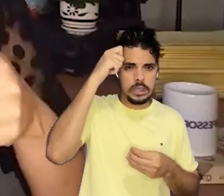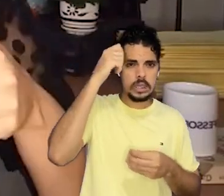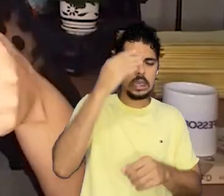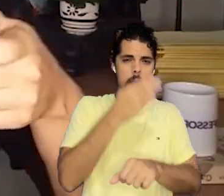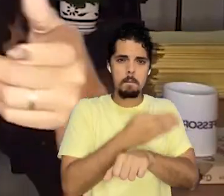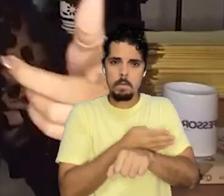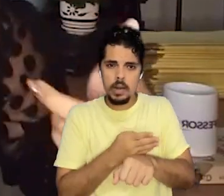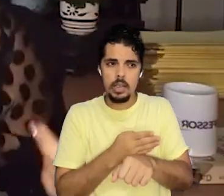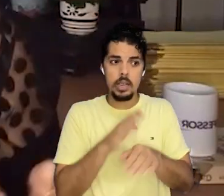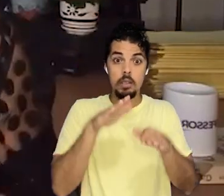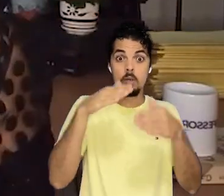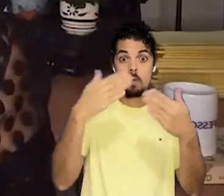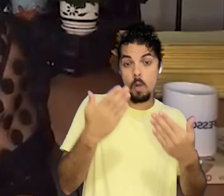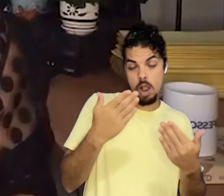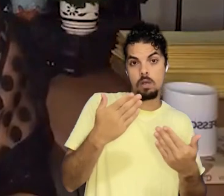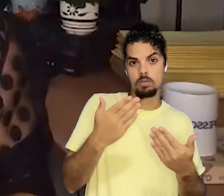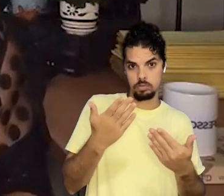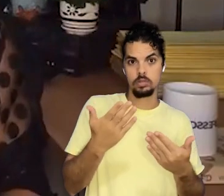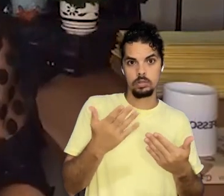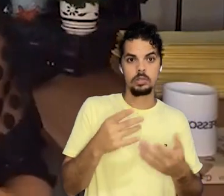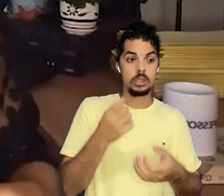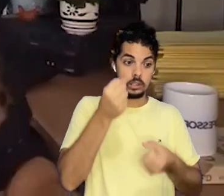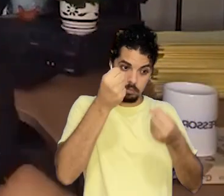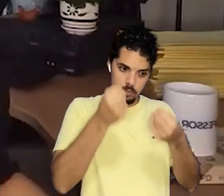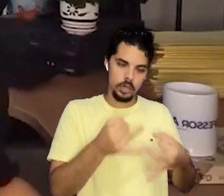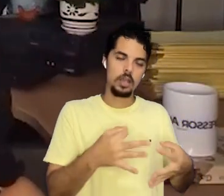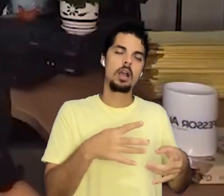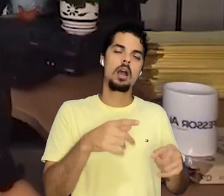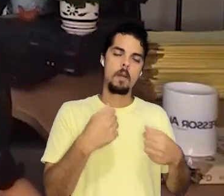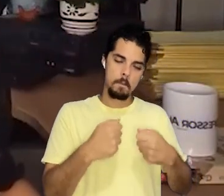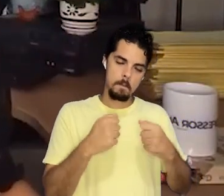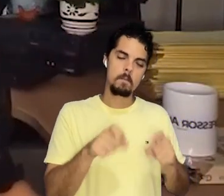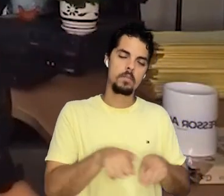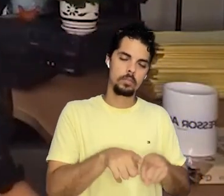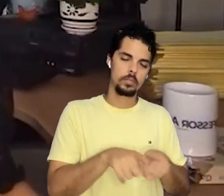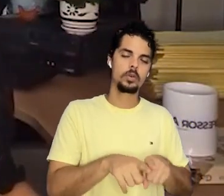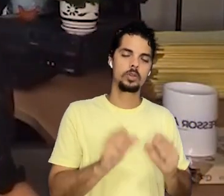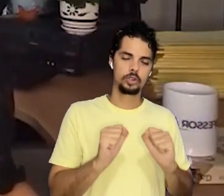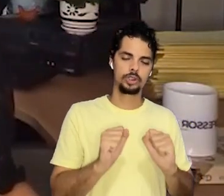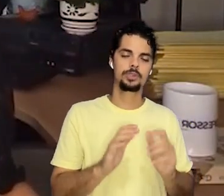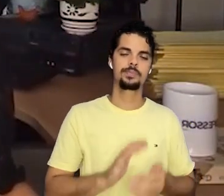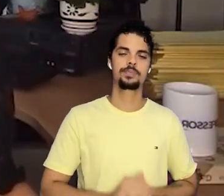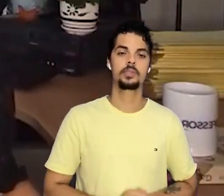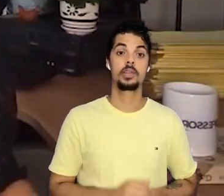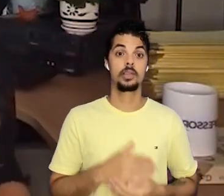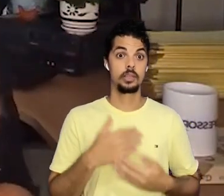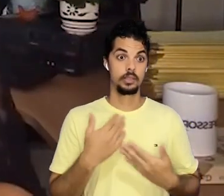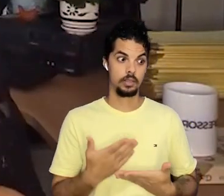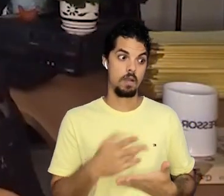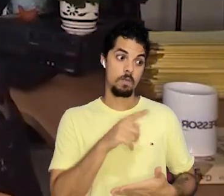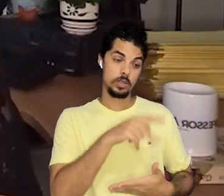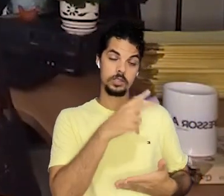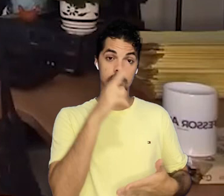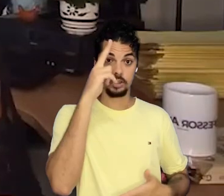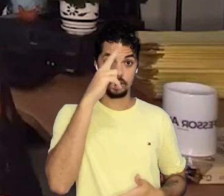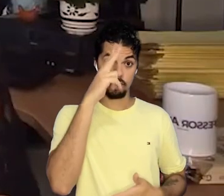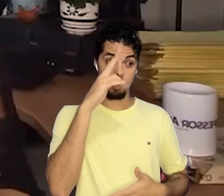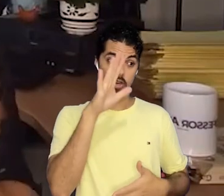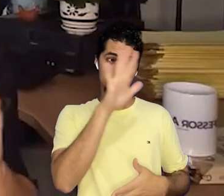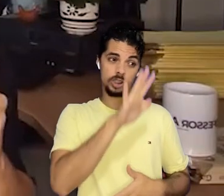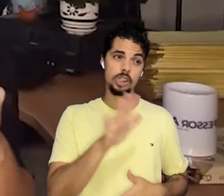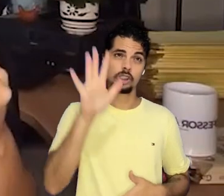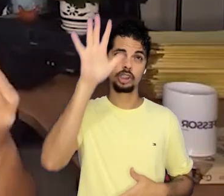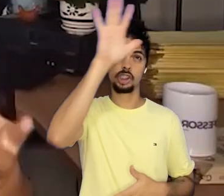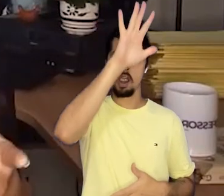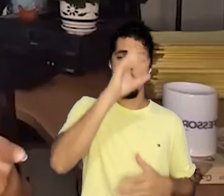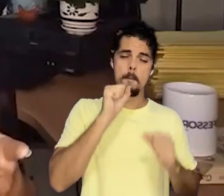fosse, de fato, consolidada. Então, isso nos traz uma oportunidade de trabalhar um pouco com